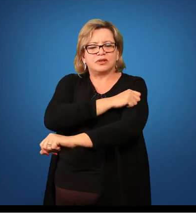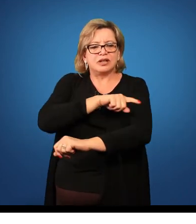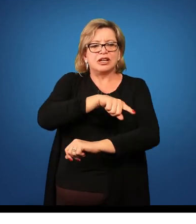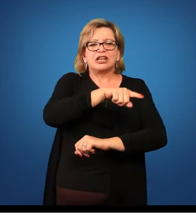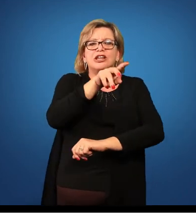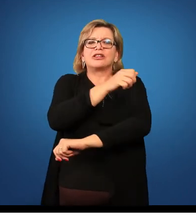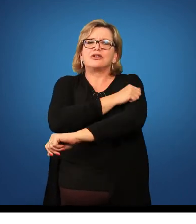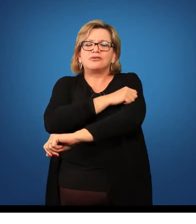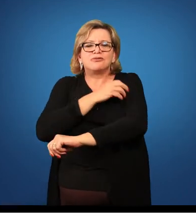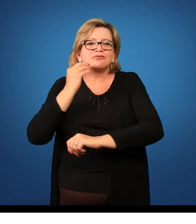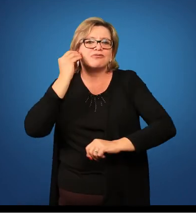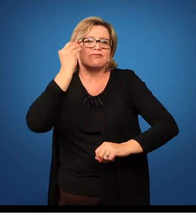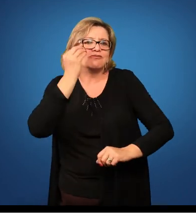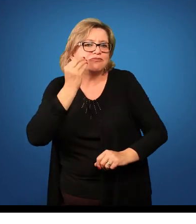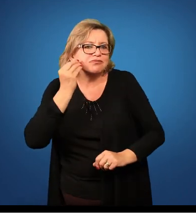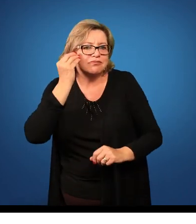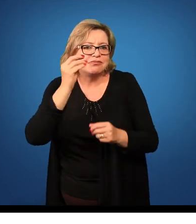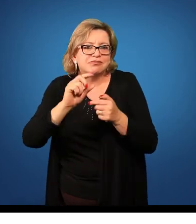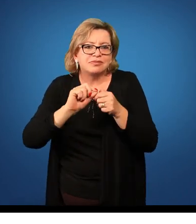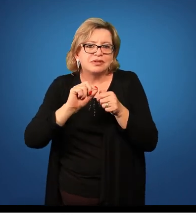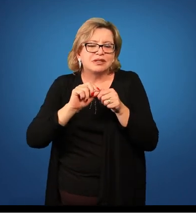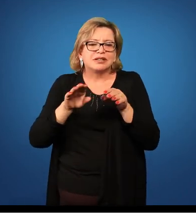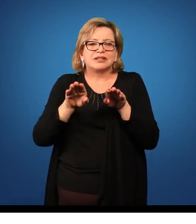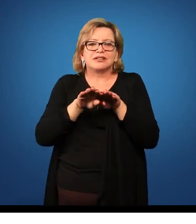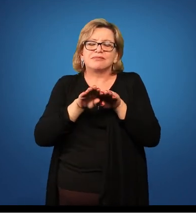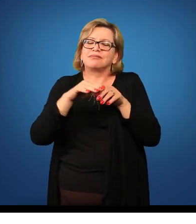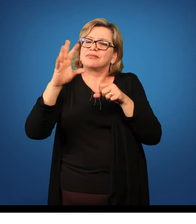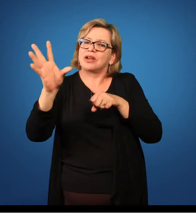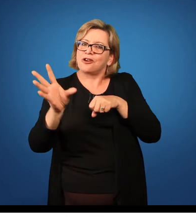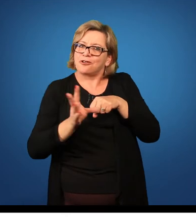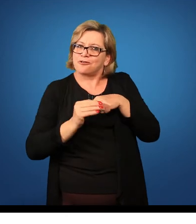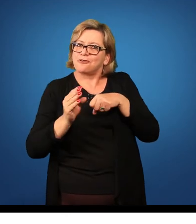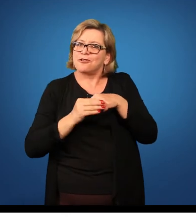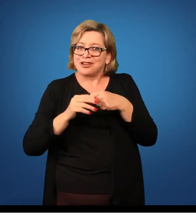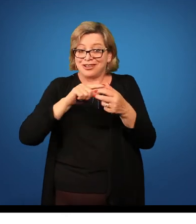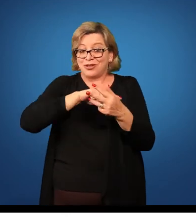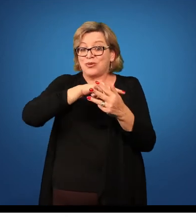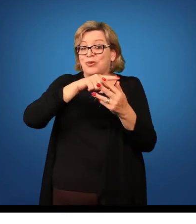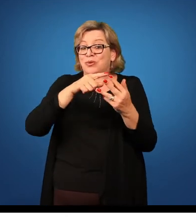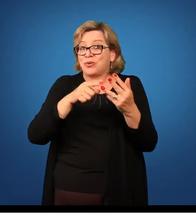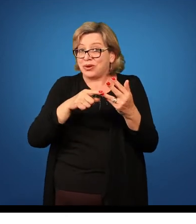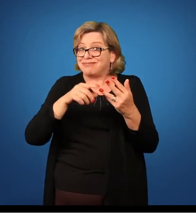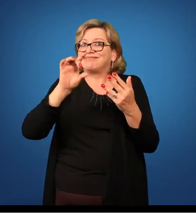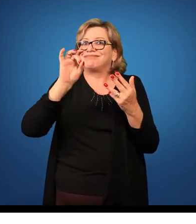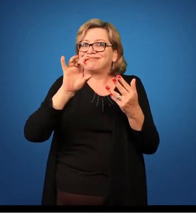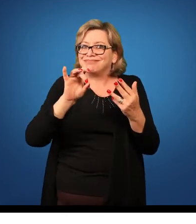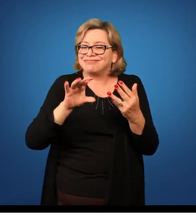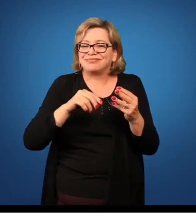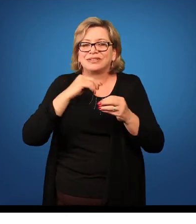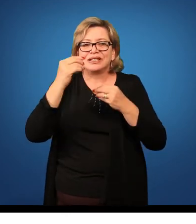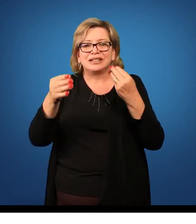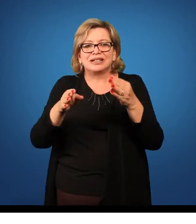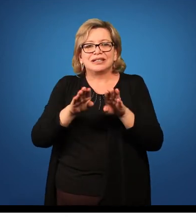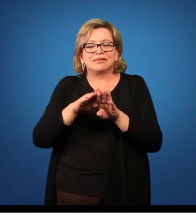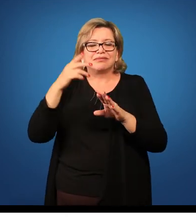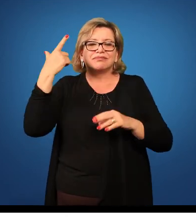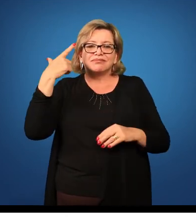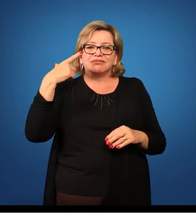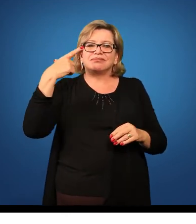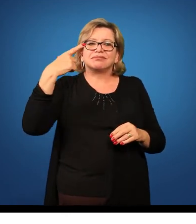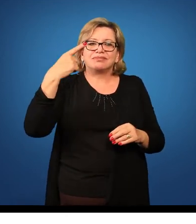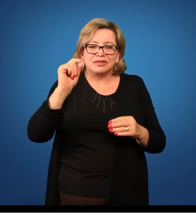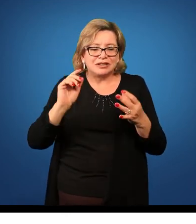vivências integradas, onde ele conhece cada linguagem de uma forma específica, e ele consegue